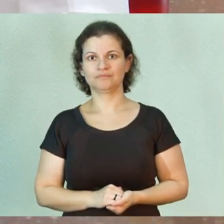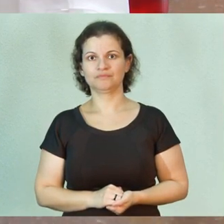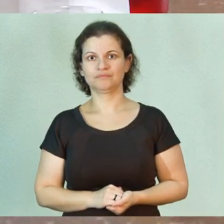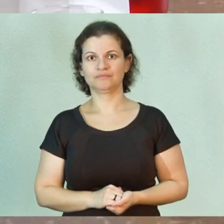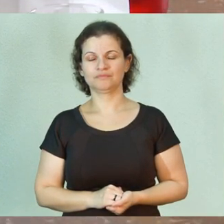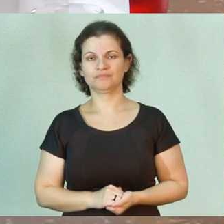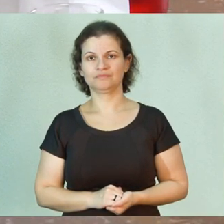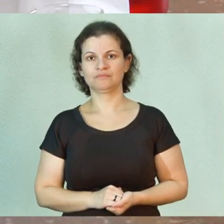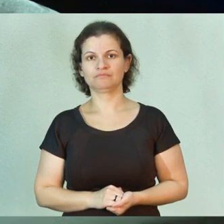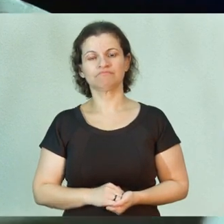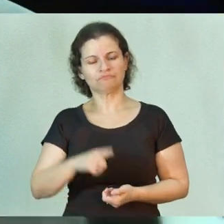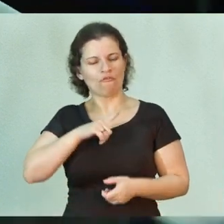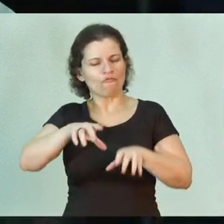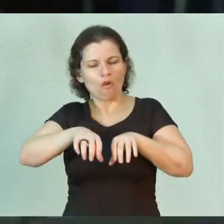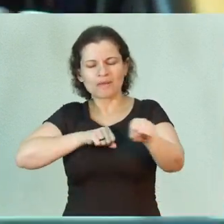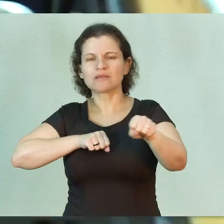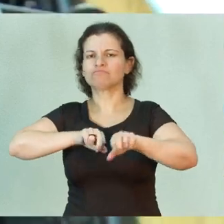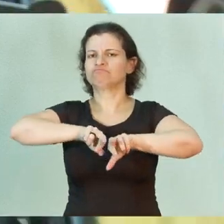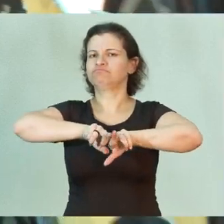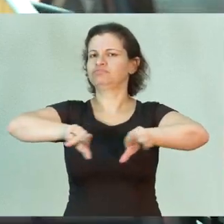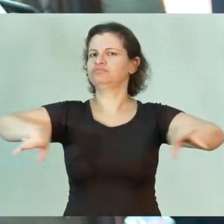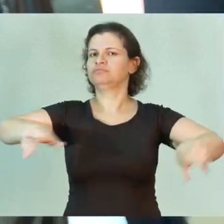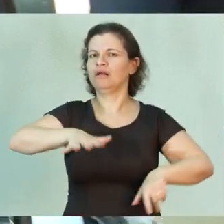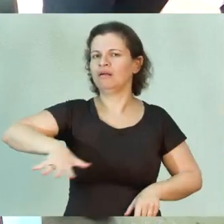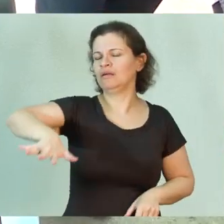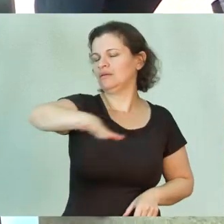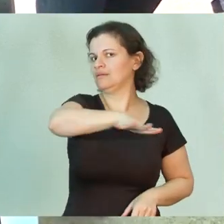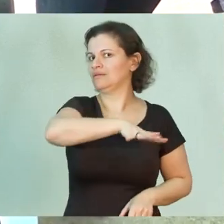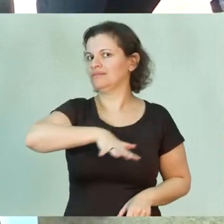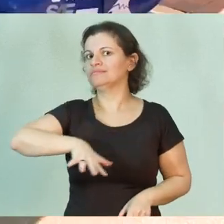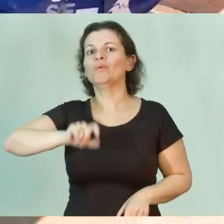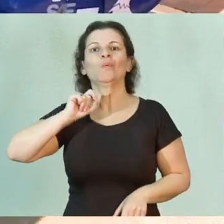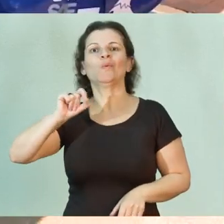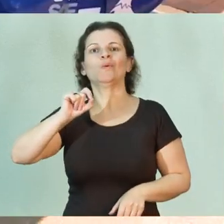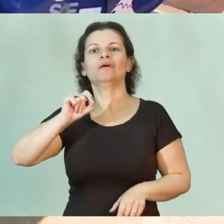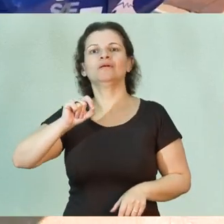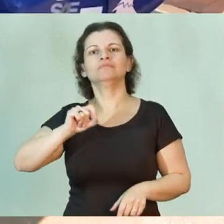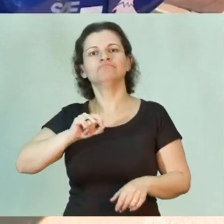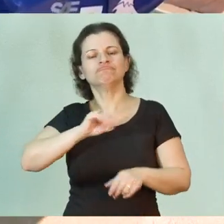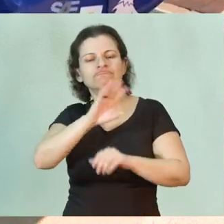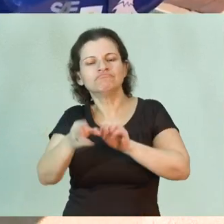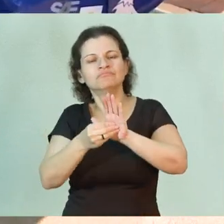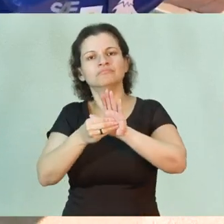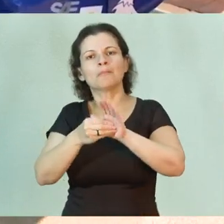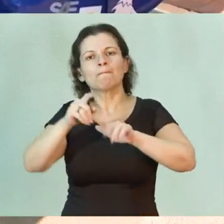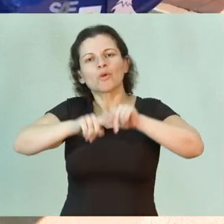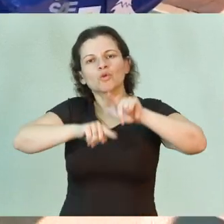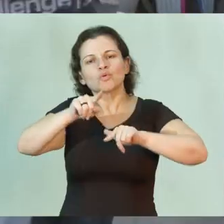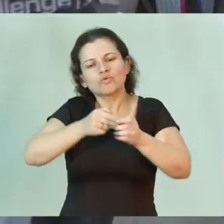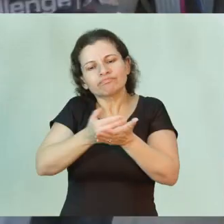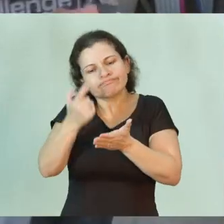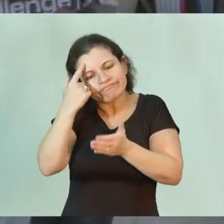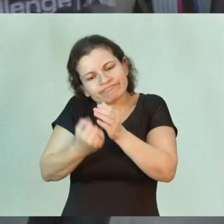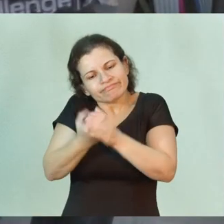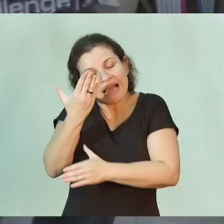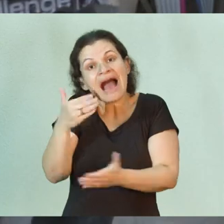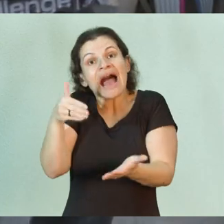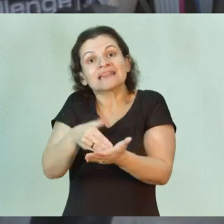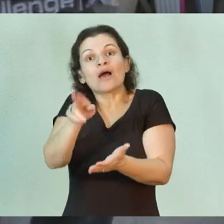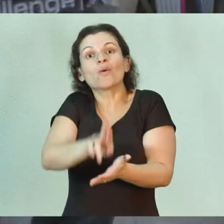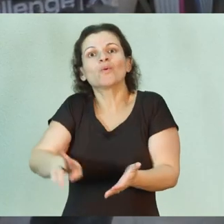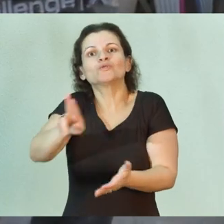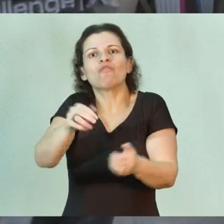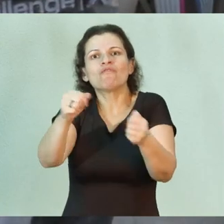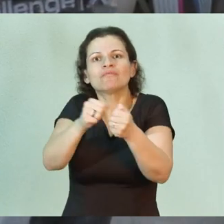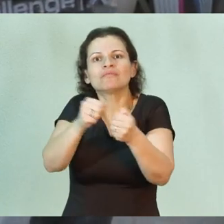Uma formação bastante ampla, partindo desde a concepção do produto até a fabricação,